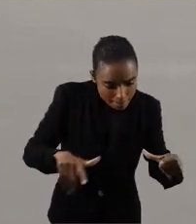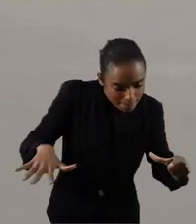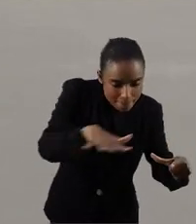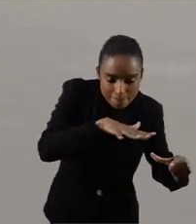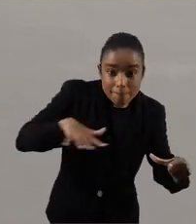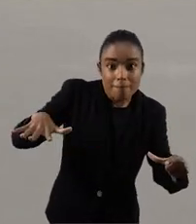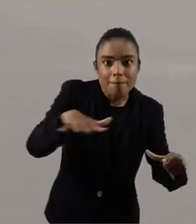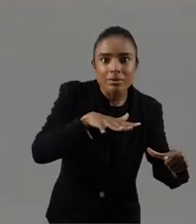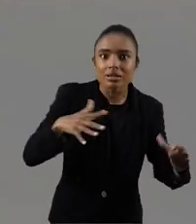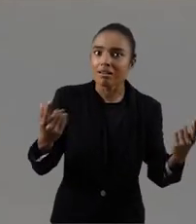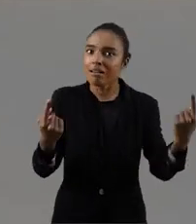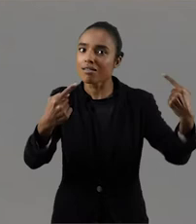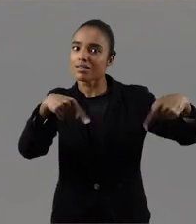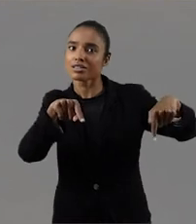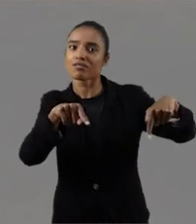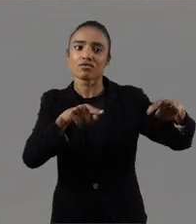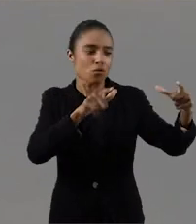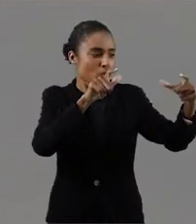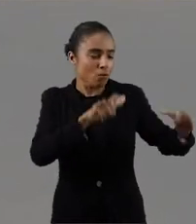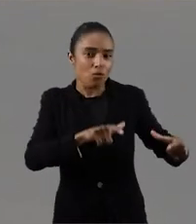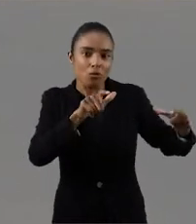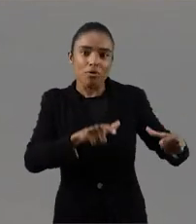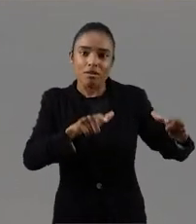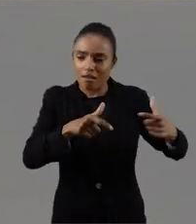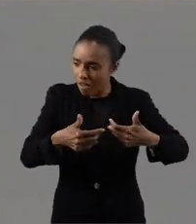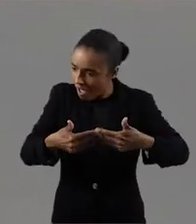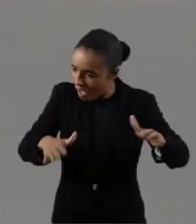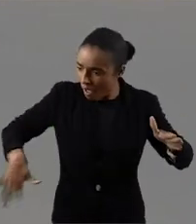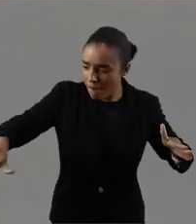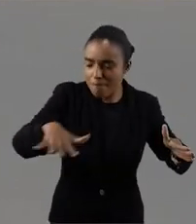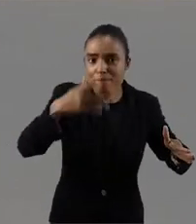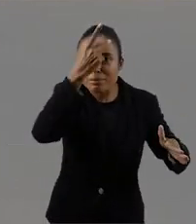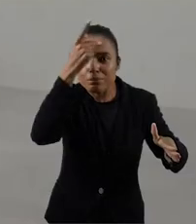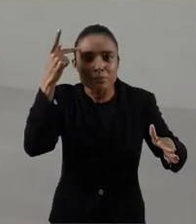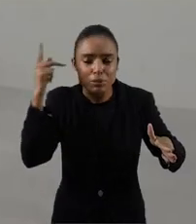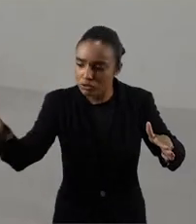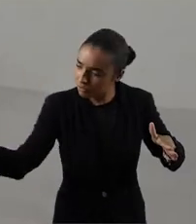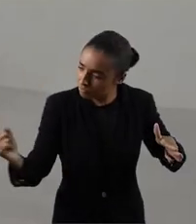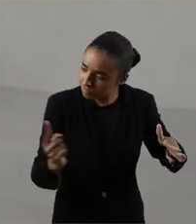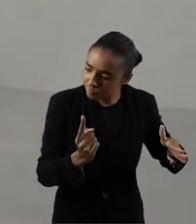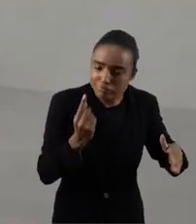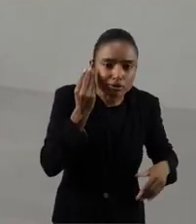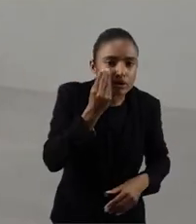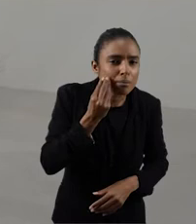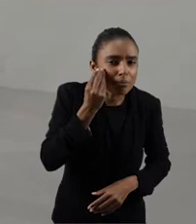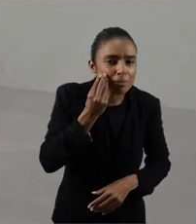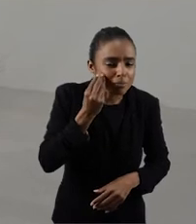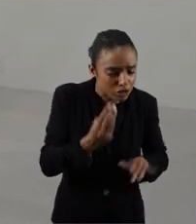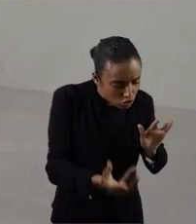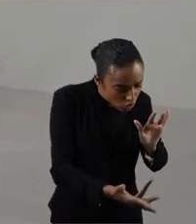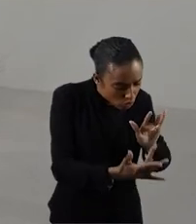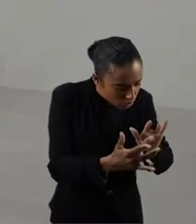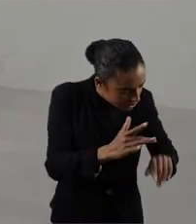espacialidade do Pivô nos abre, é justamente por ser uma instituição aberta à experimentação, aberta a trabalho curatorial, que se